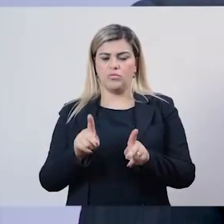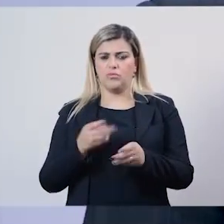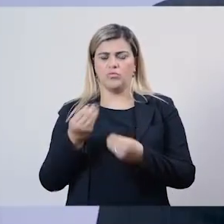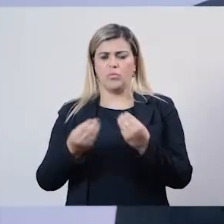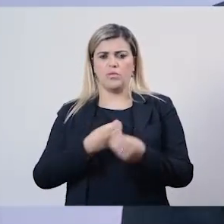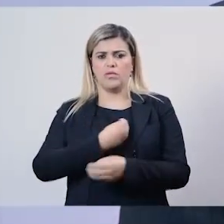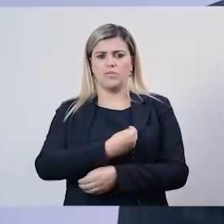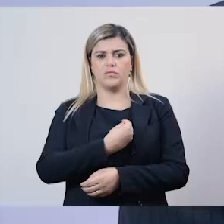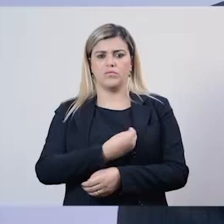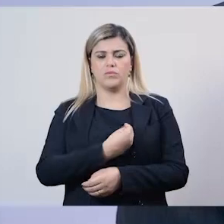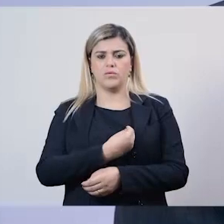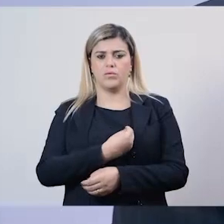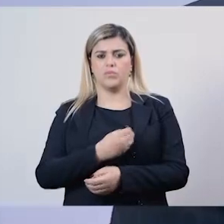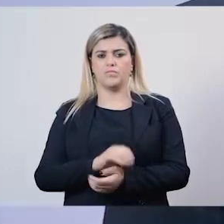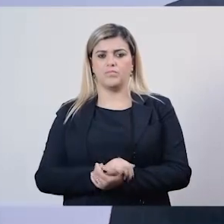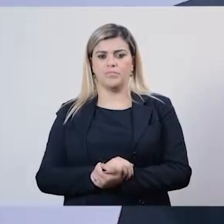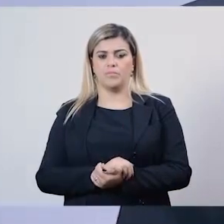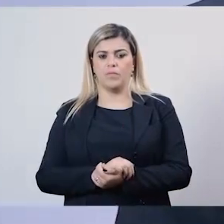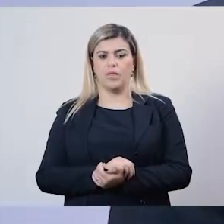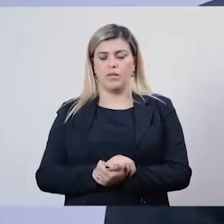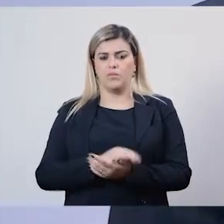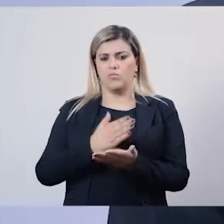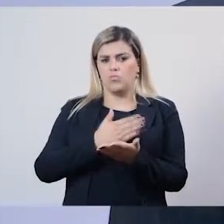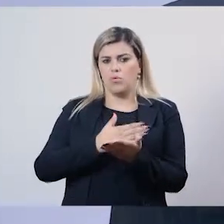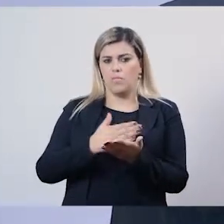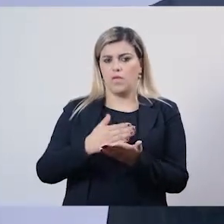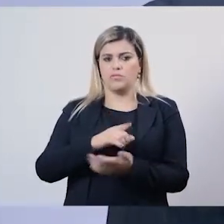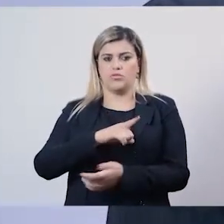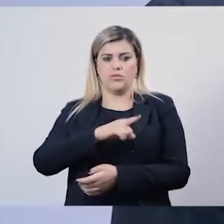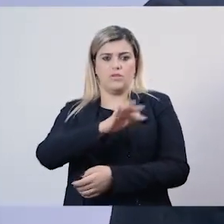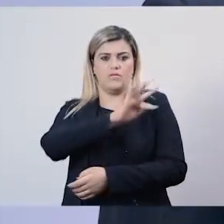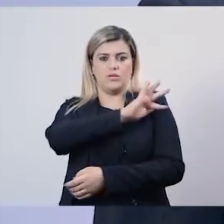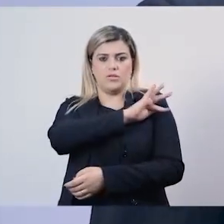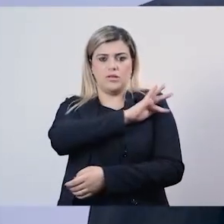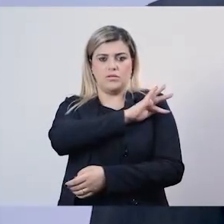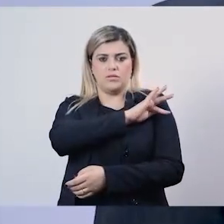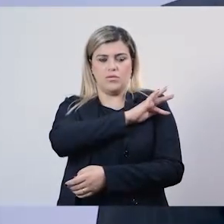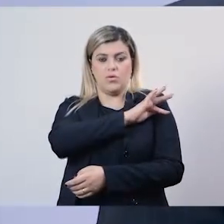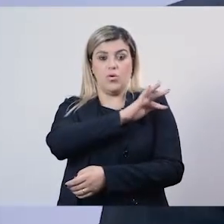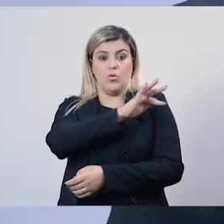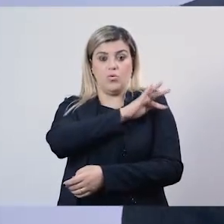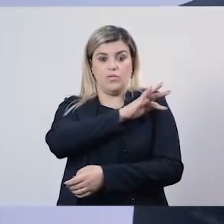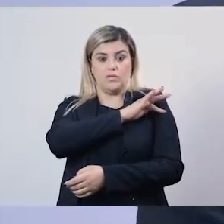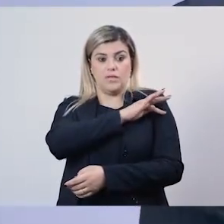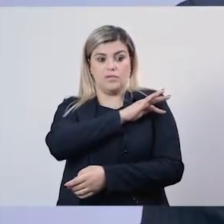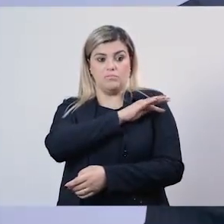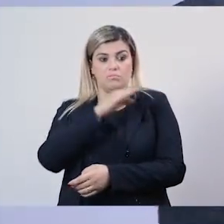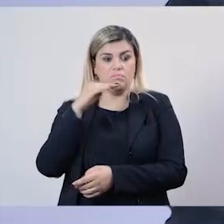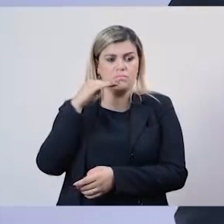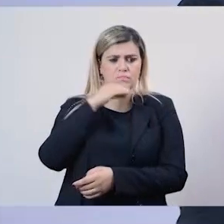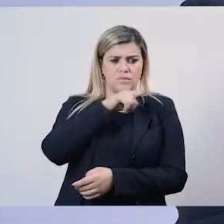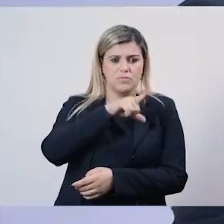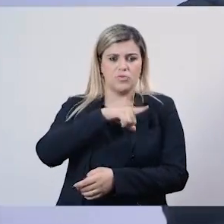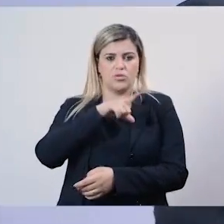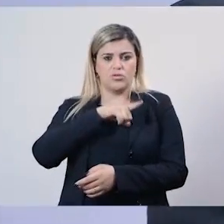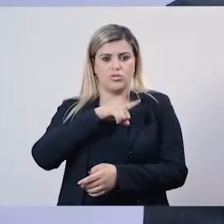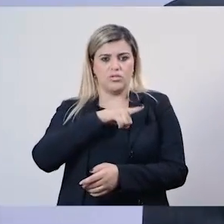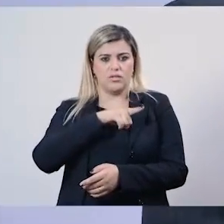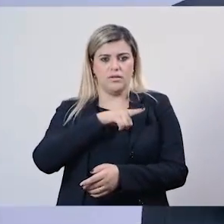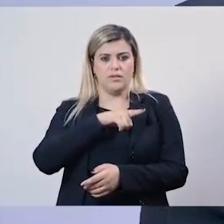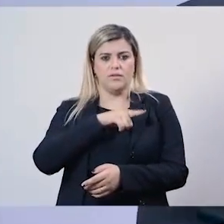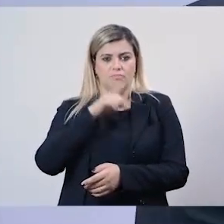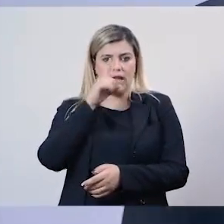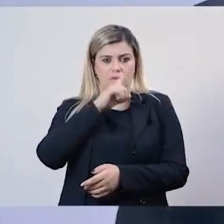diz? A princípio, foi a fiscalização. Os fiscais detectavam onde estava a irregularidade.